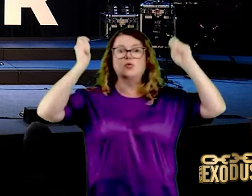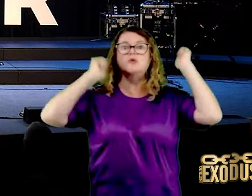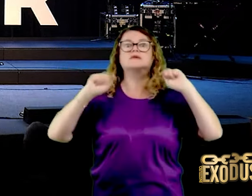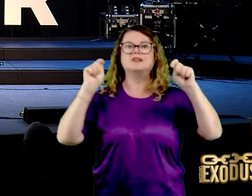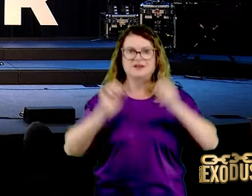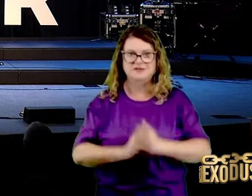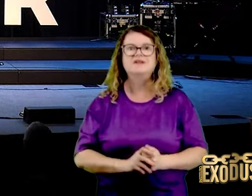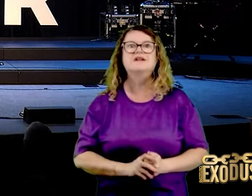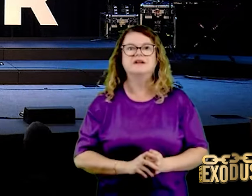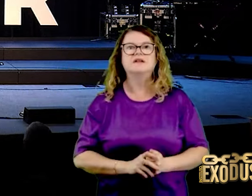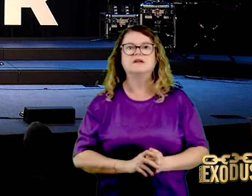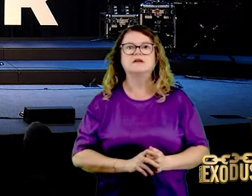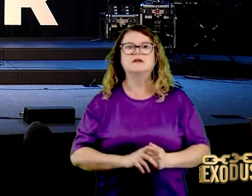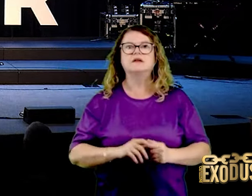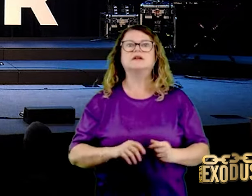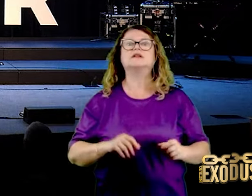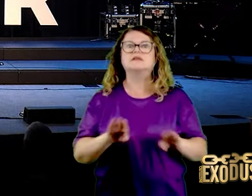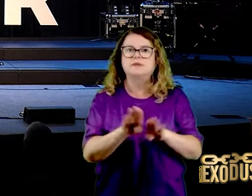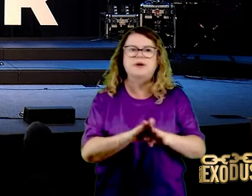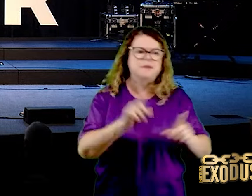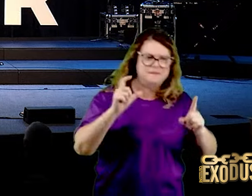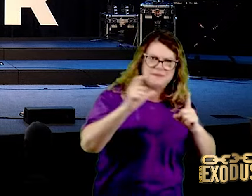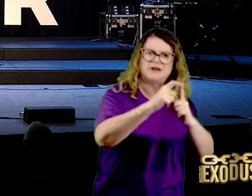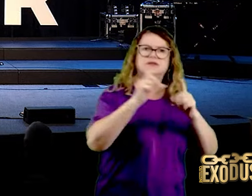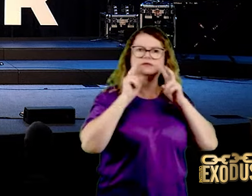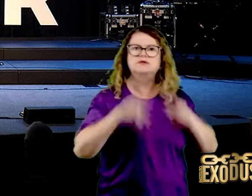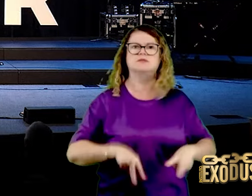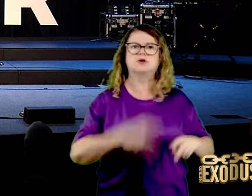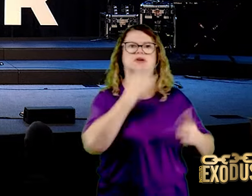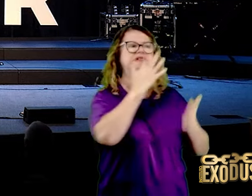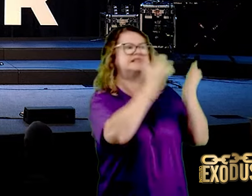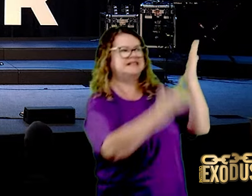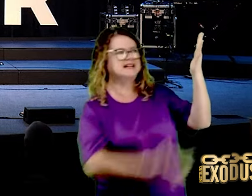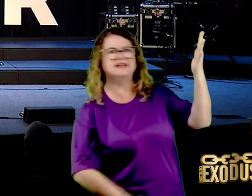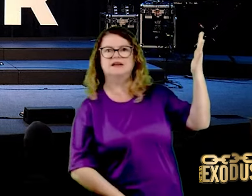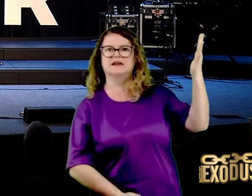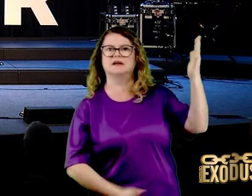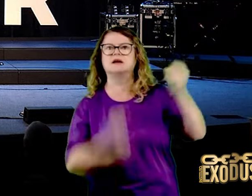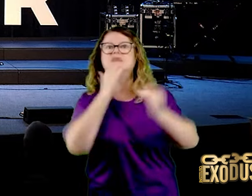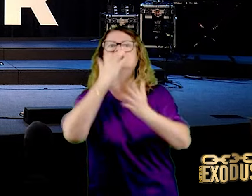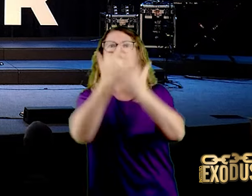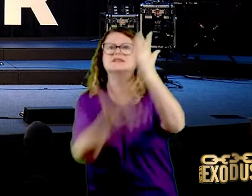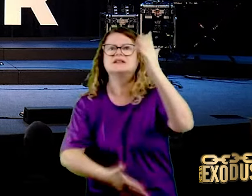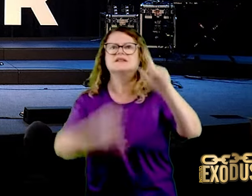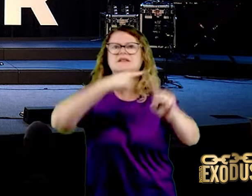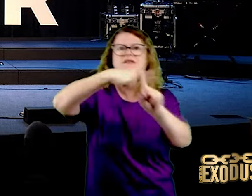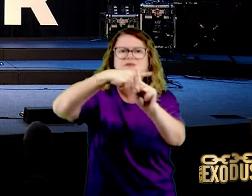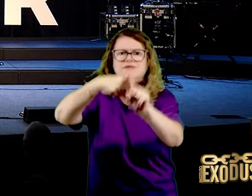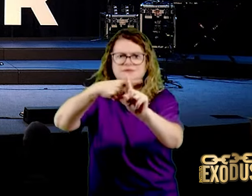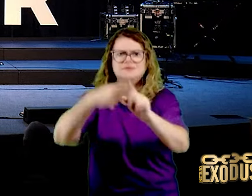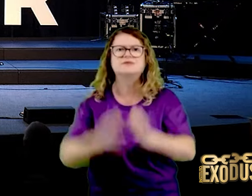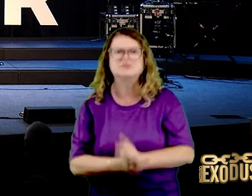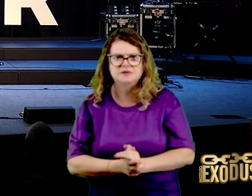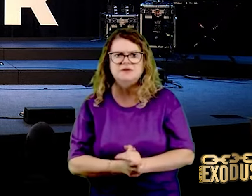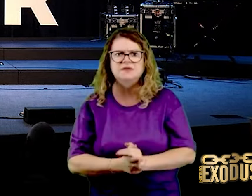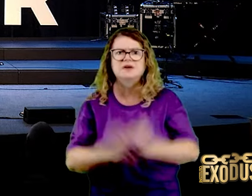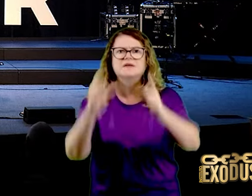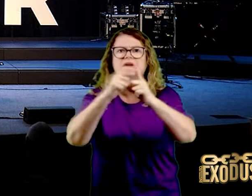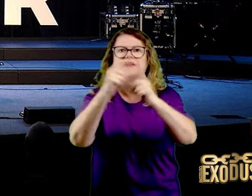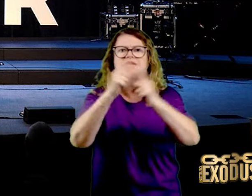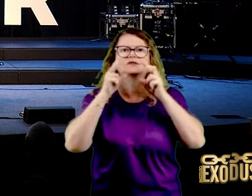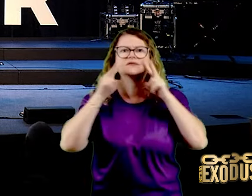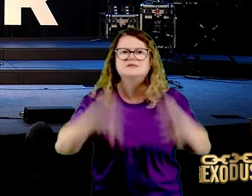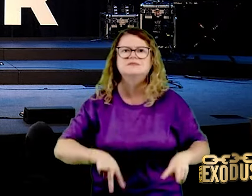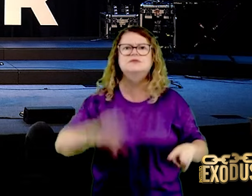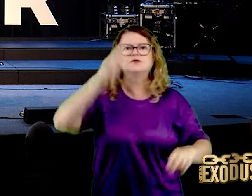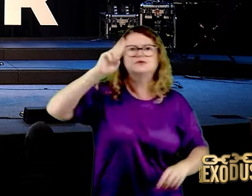cordeiro e pela palavra do seu testemunho. Diga sangue. Diga sangue da cruz. Diga a palavra do testemunho do